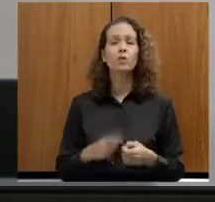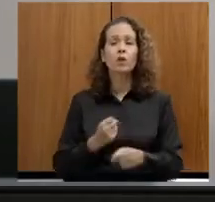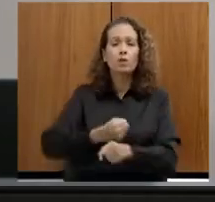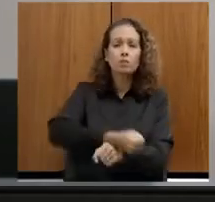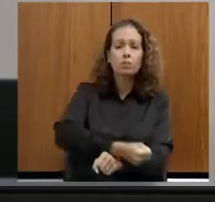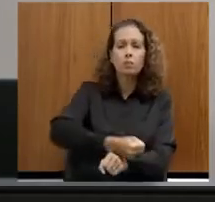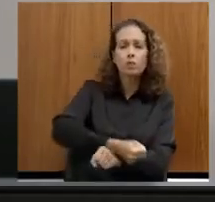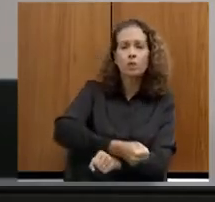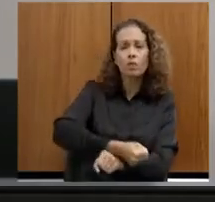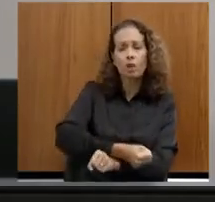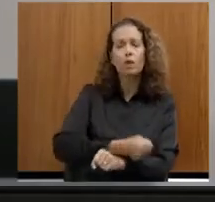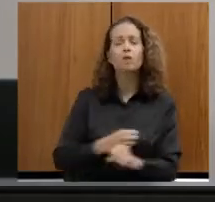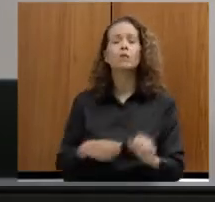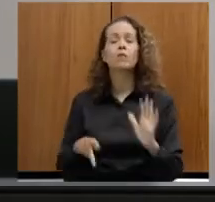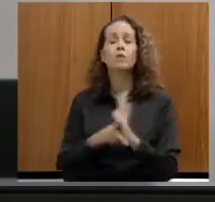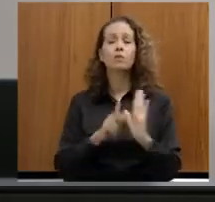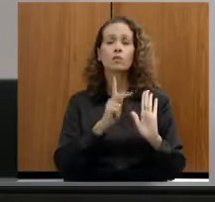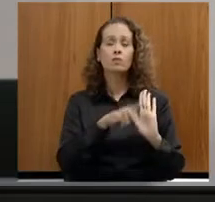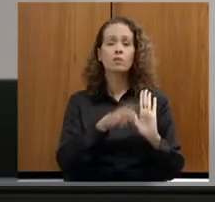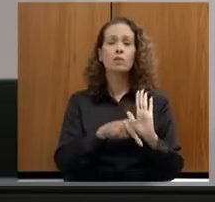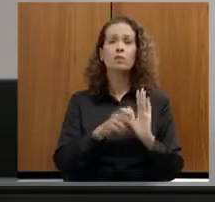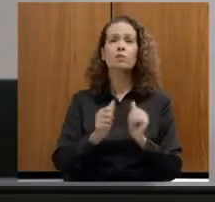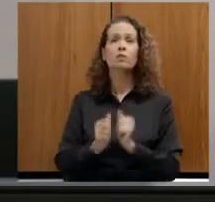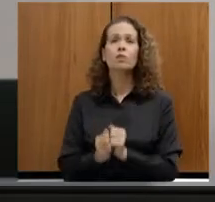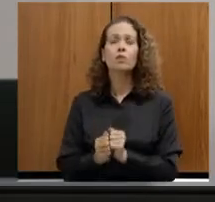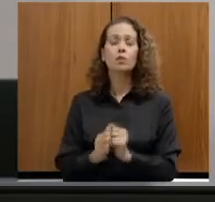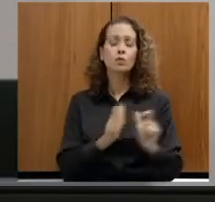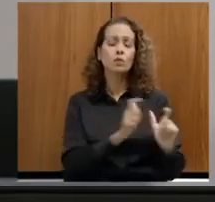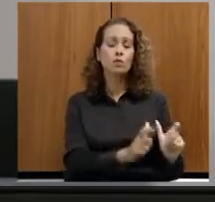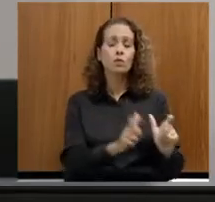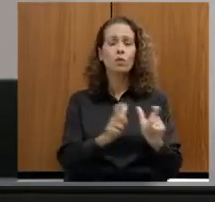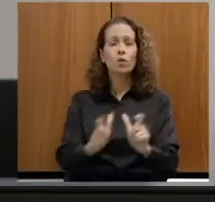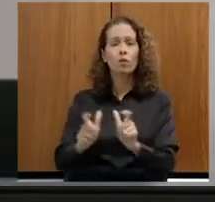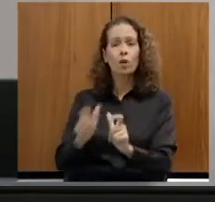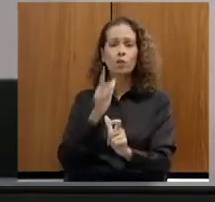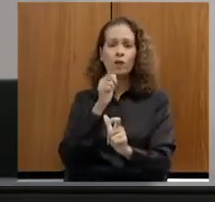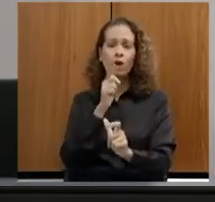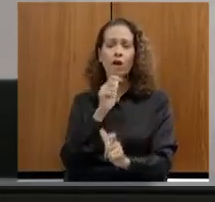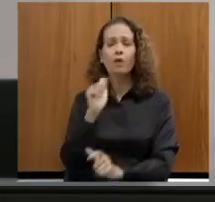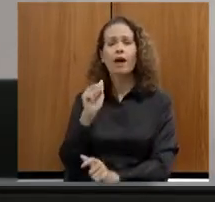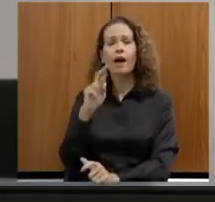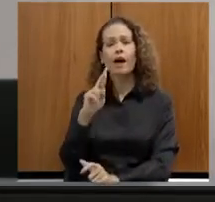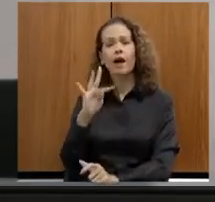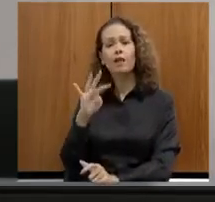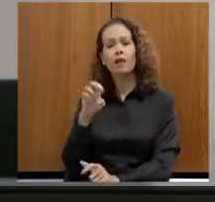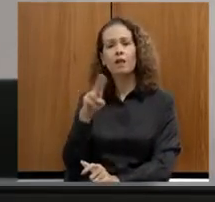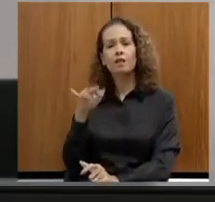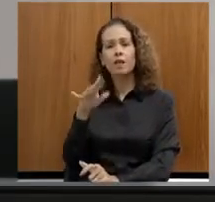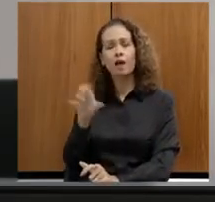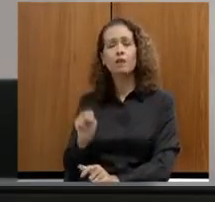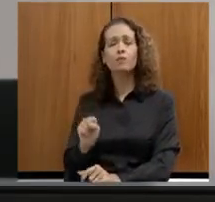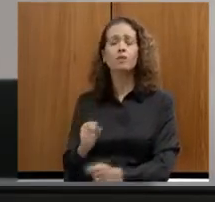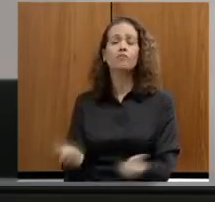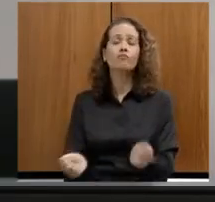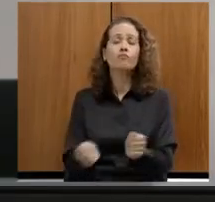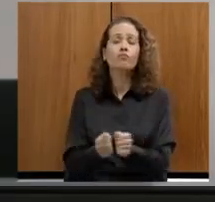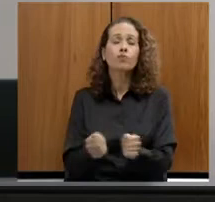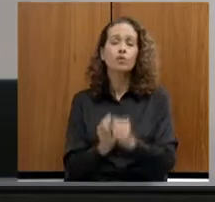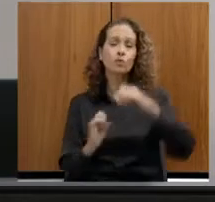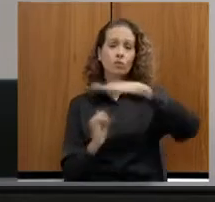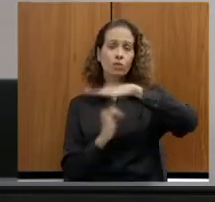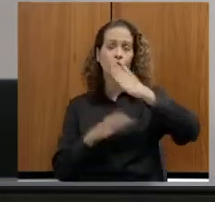atendida pelo projeto de implantação de poços artesianos, realizado em parceria com o Instituto de